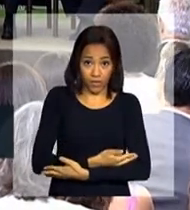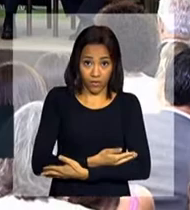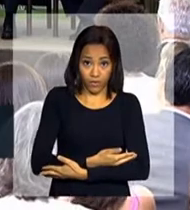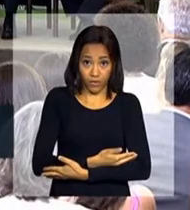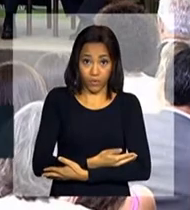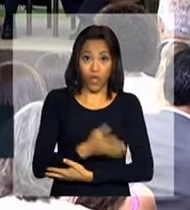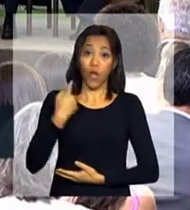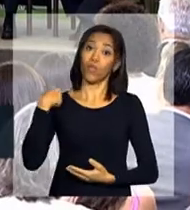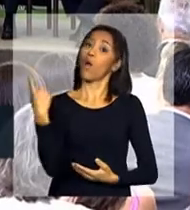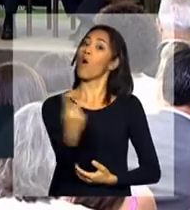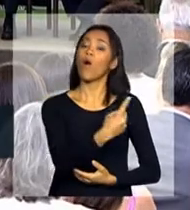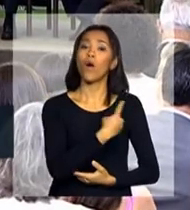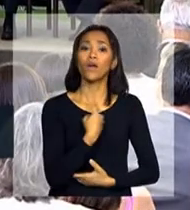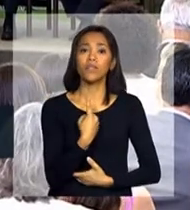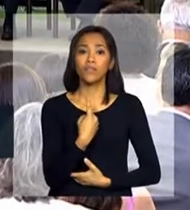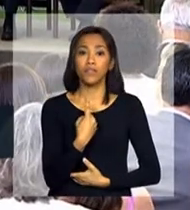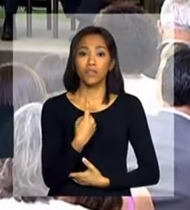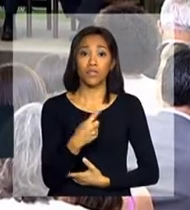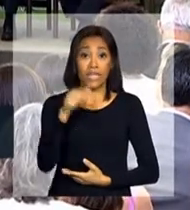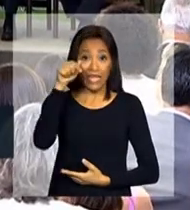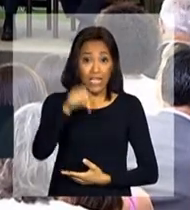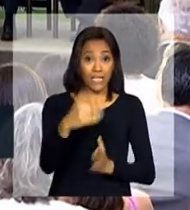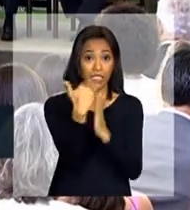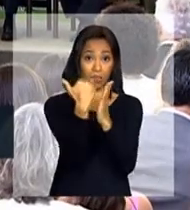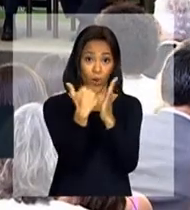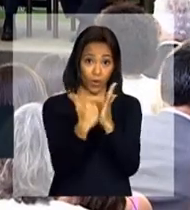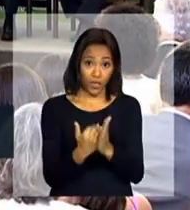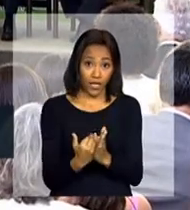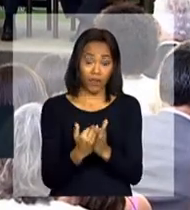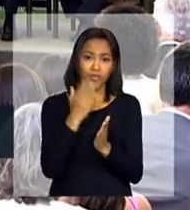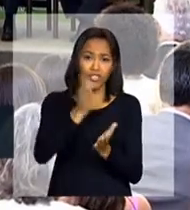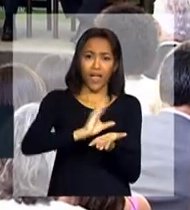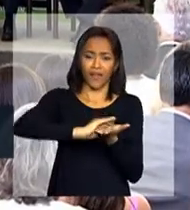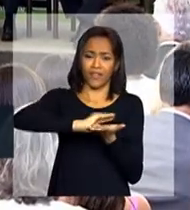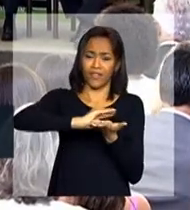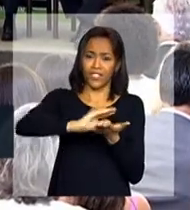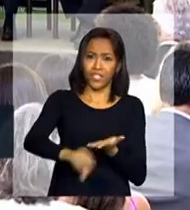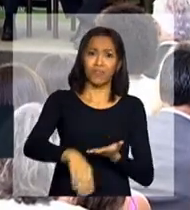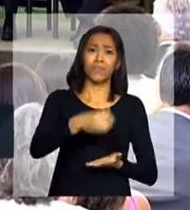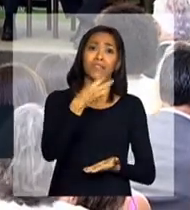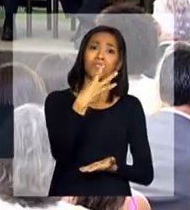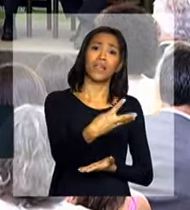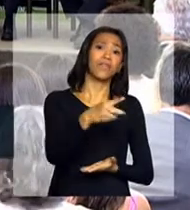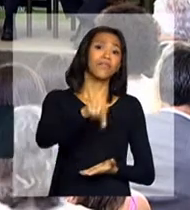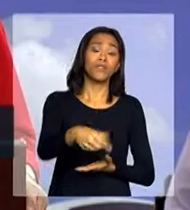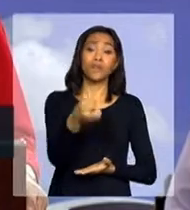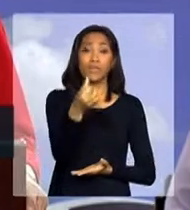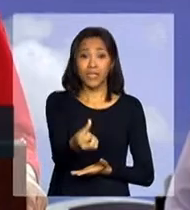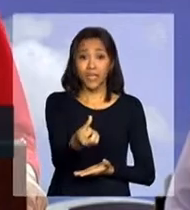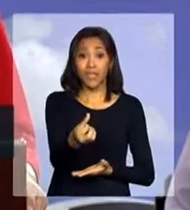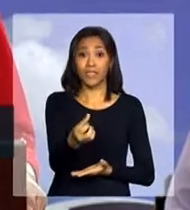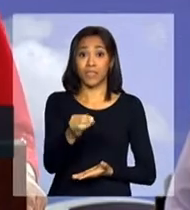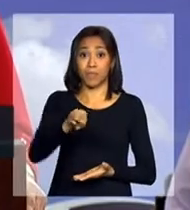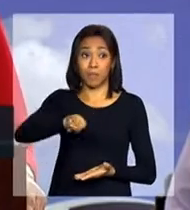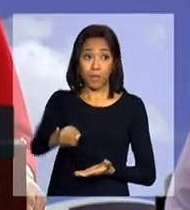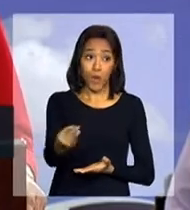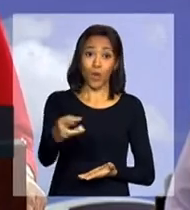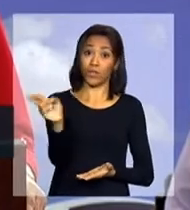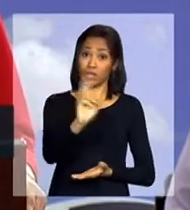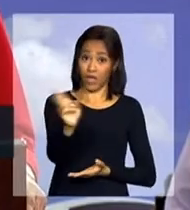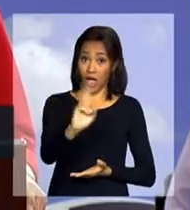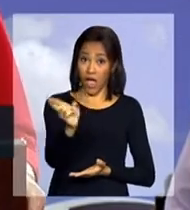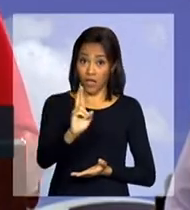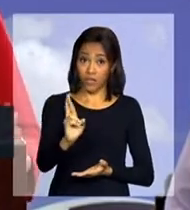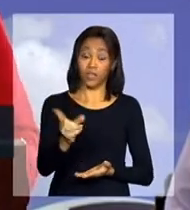Nós, nesse programa, investimos 3,6 bilhões de reais para